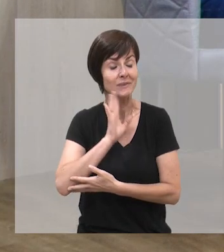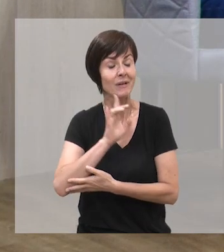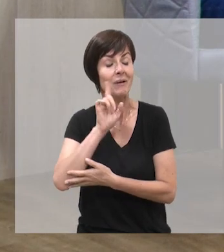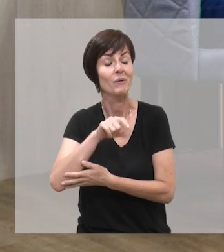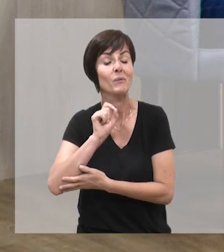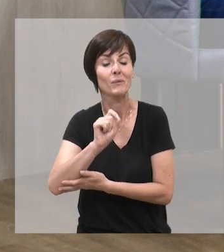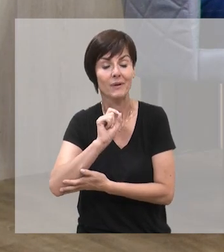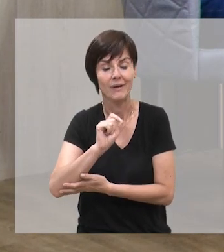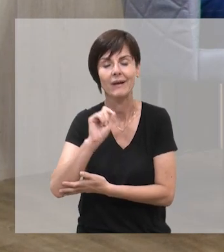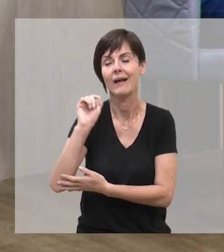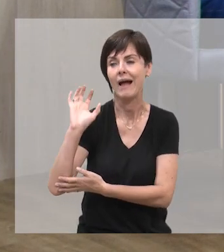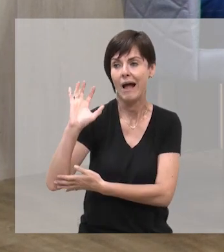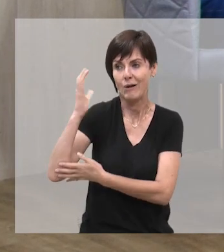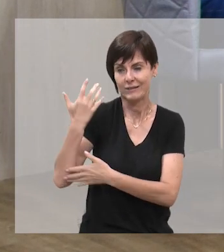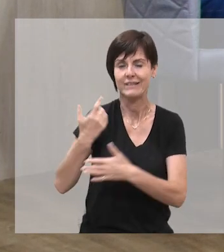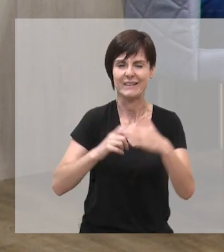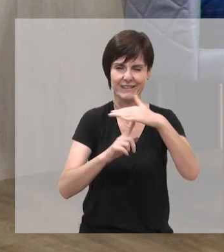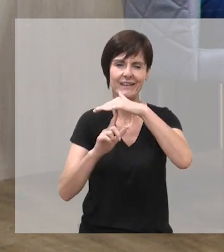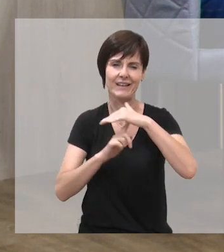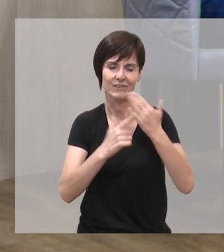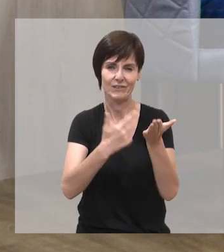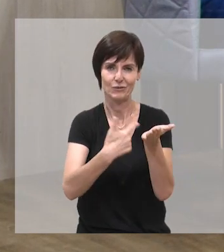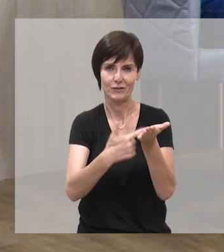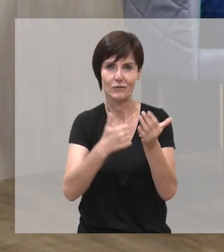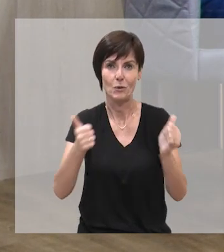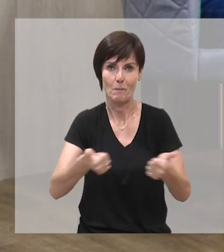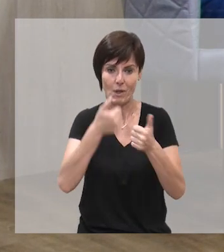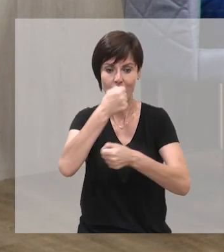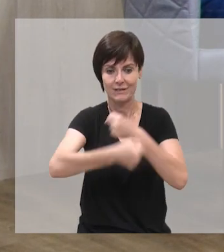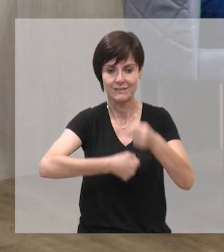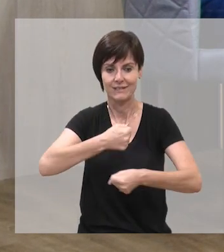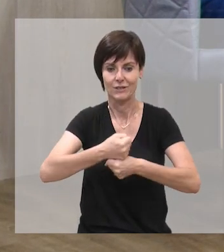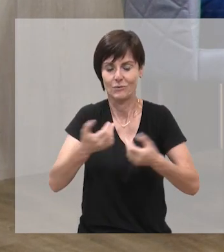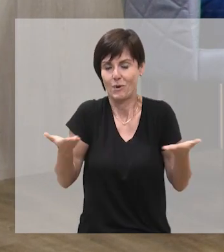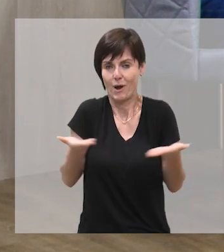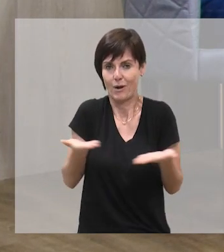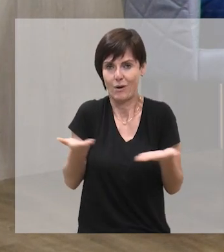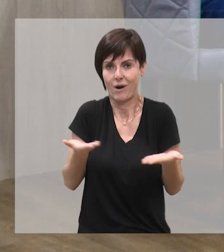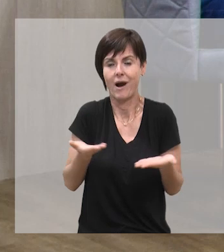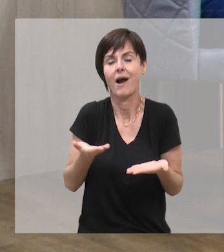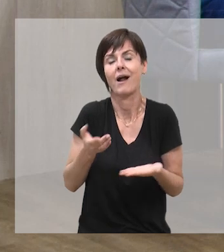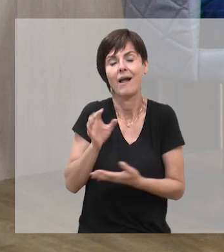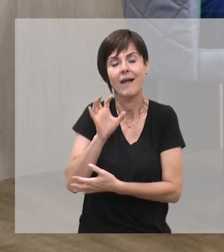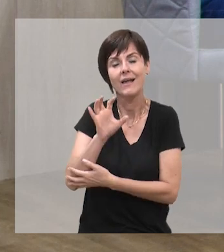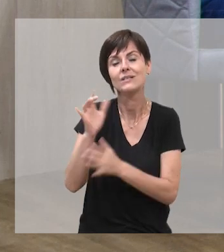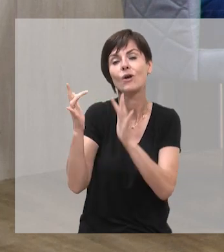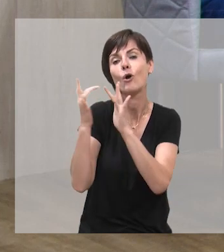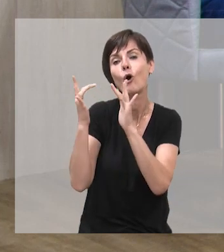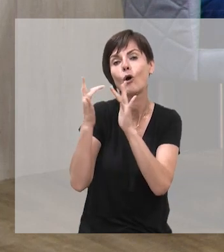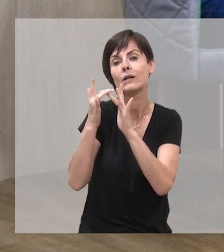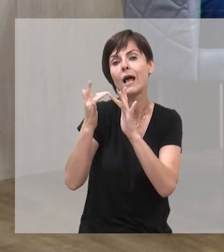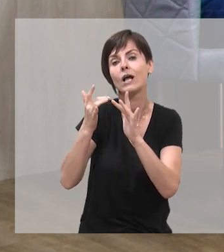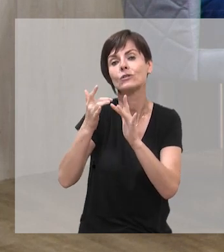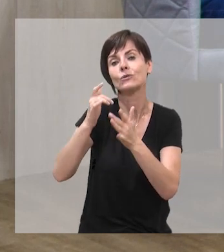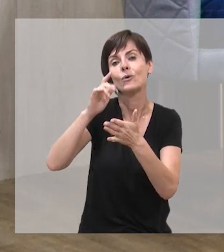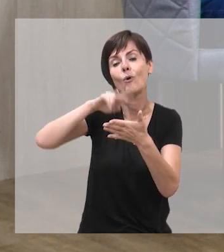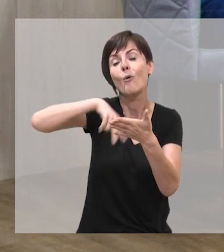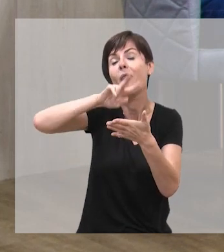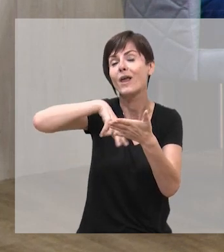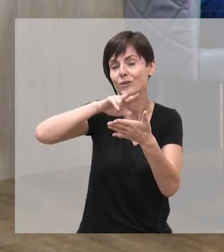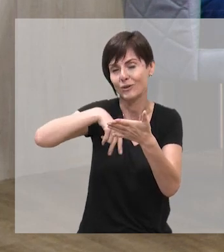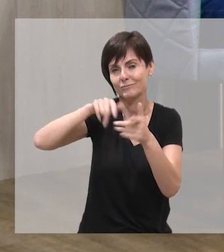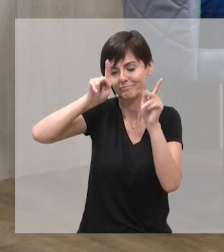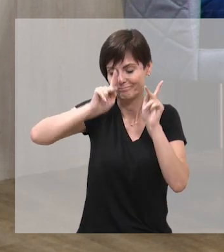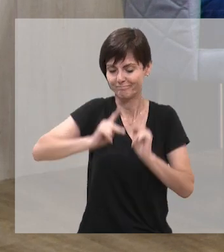O grande barato da feira e que isso aconteça melhor ainda este ano, né, cara, é justamente esse contato com o